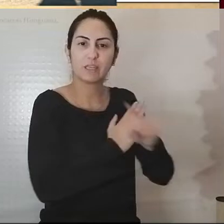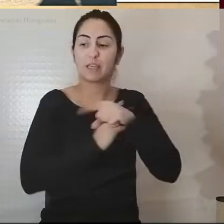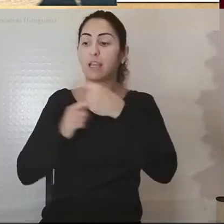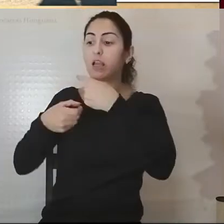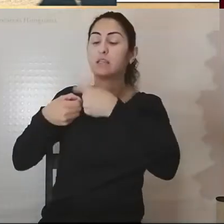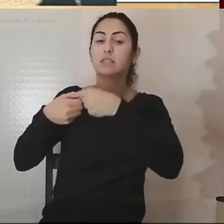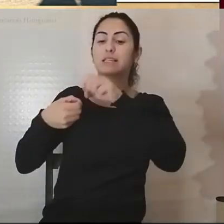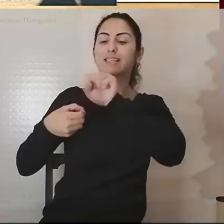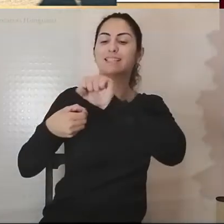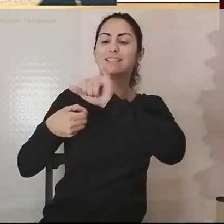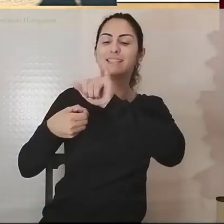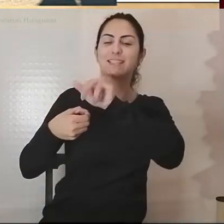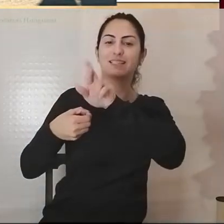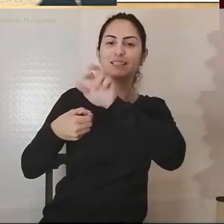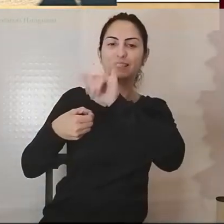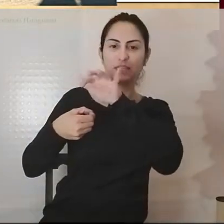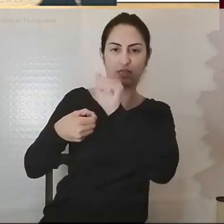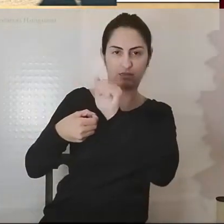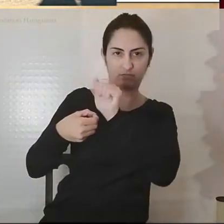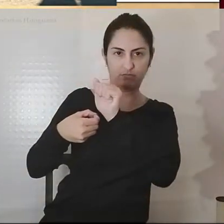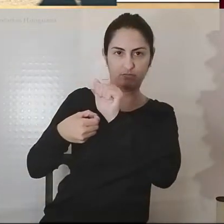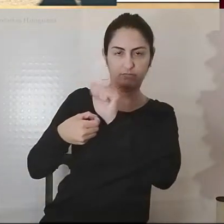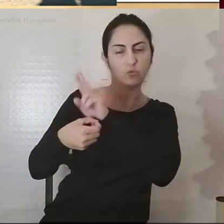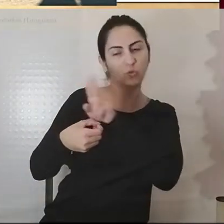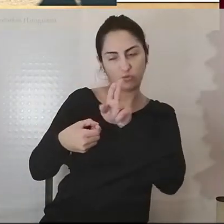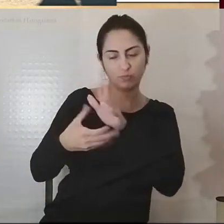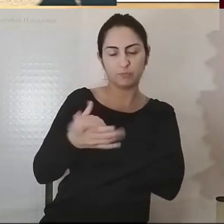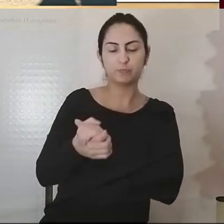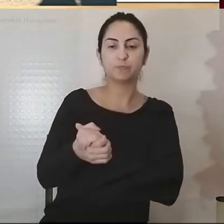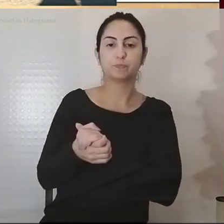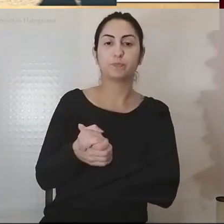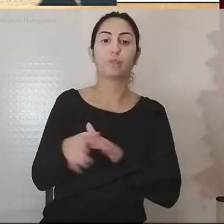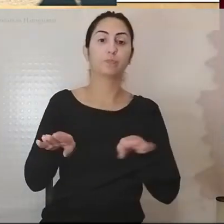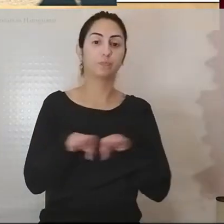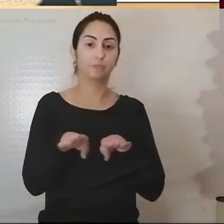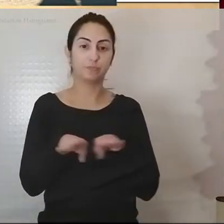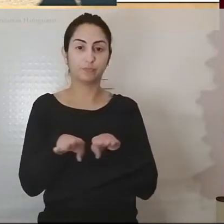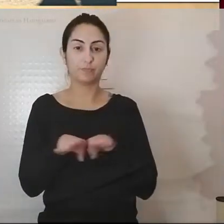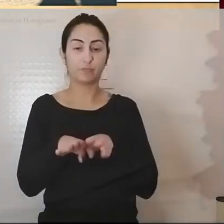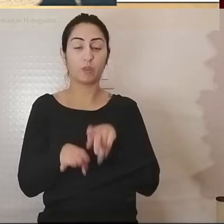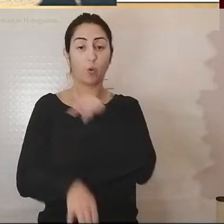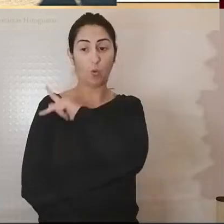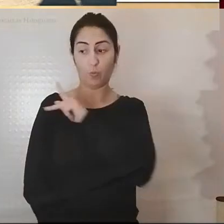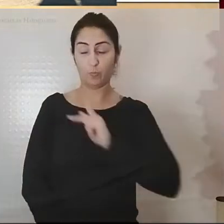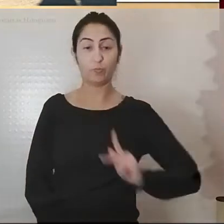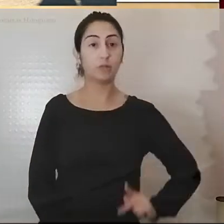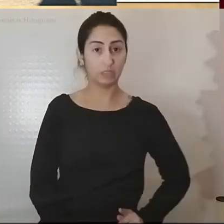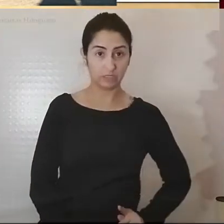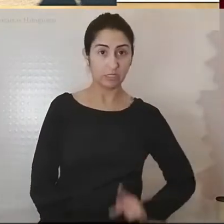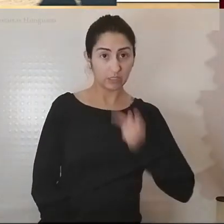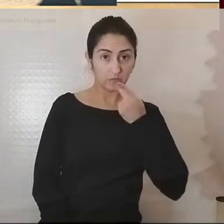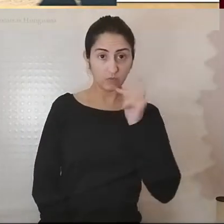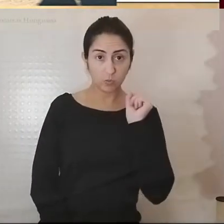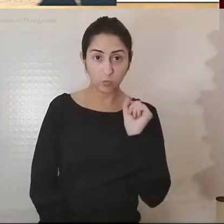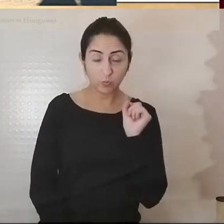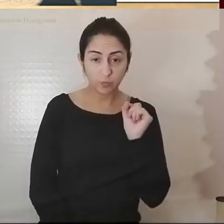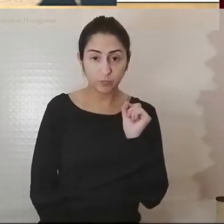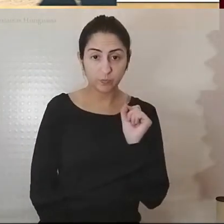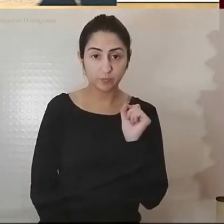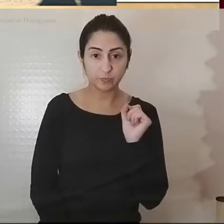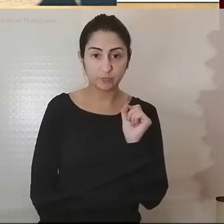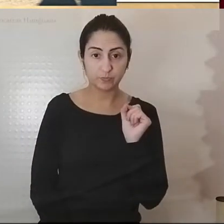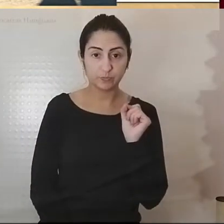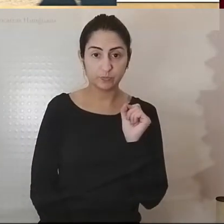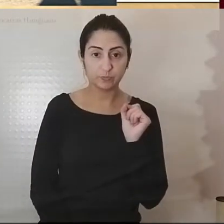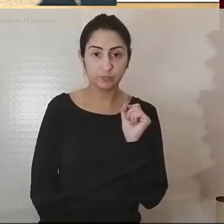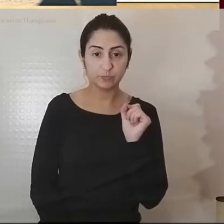em Cajembe, distrito de Kisanga. E também o presidente assegurou que, portanto,